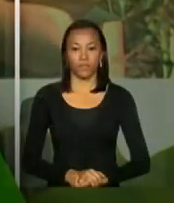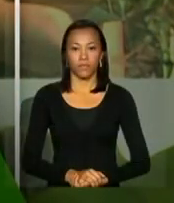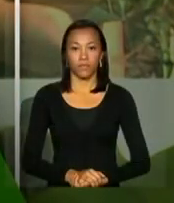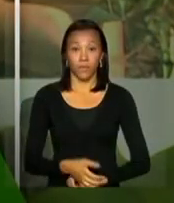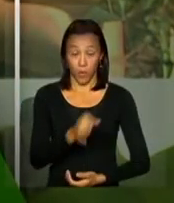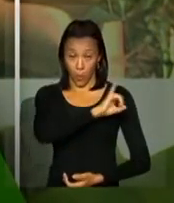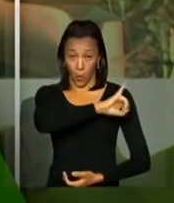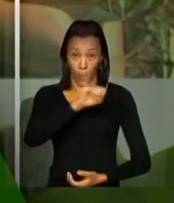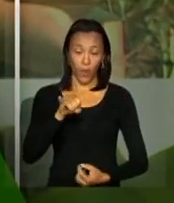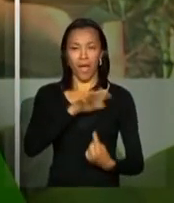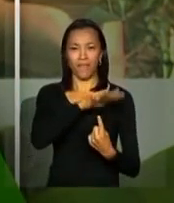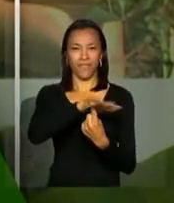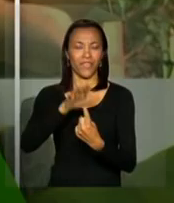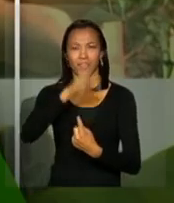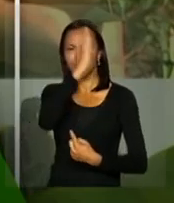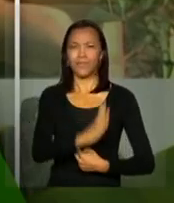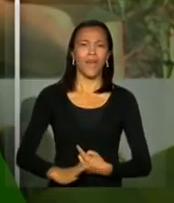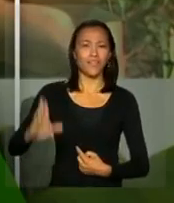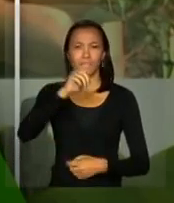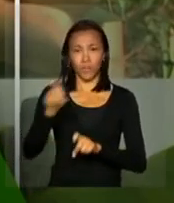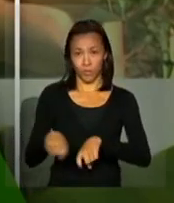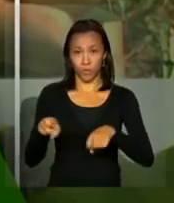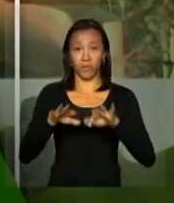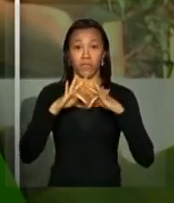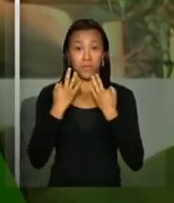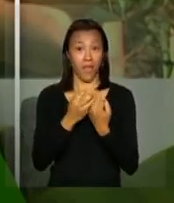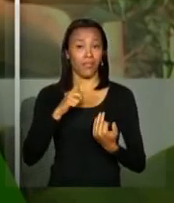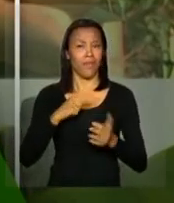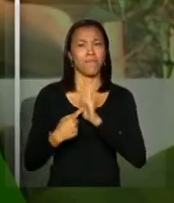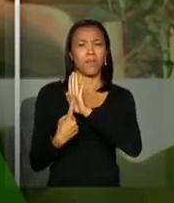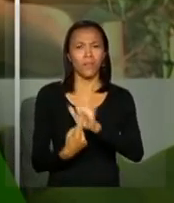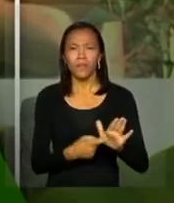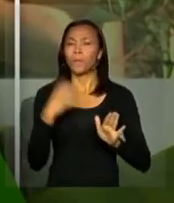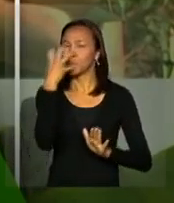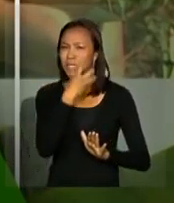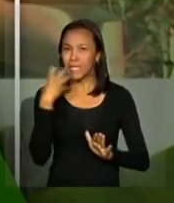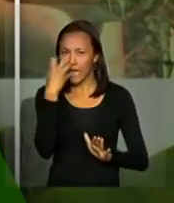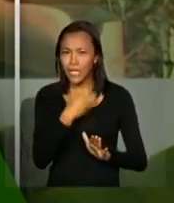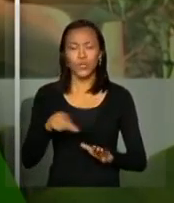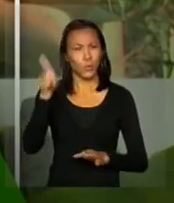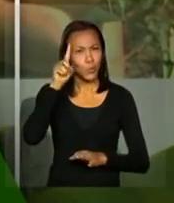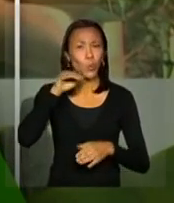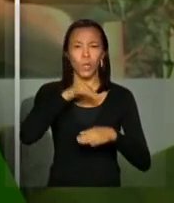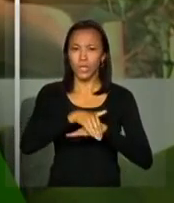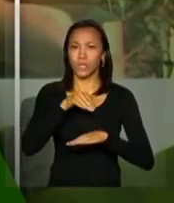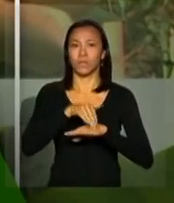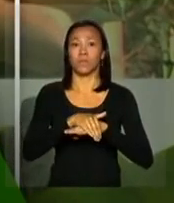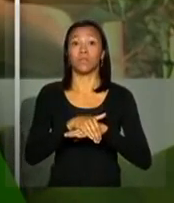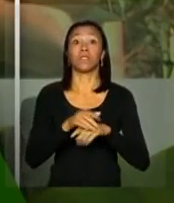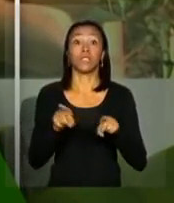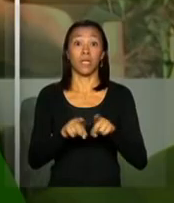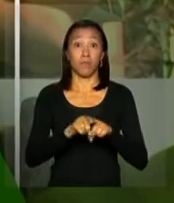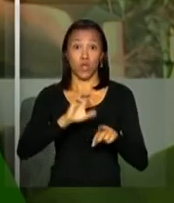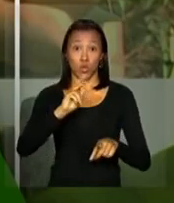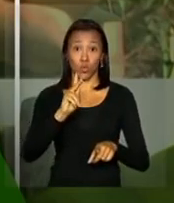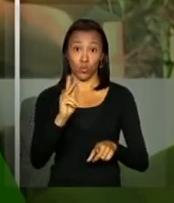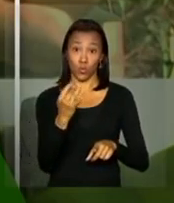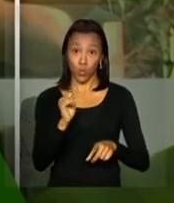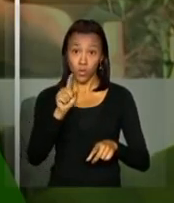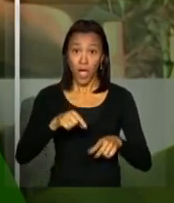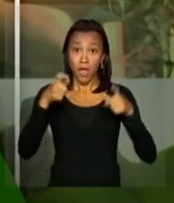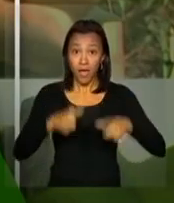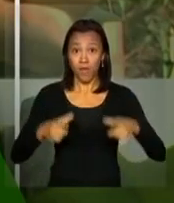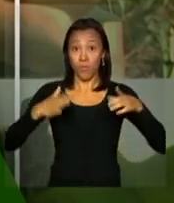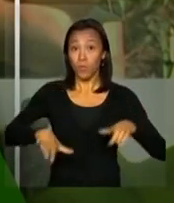Olá, a Feira Nacional da Agricultura Familiar tem apresentações musicais todas as noites. Os shows são no